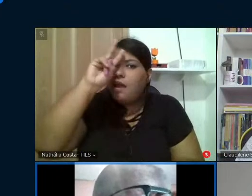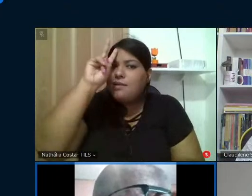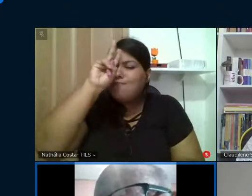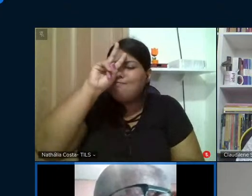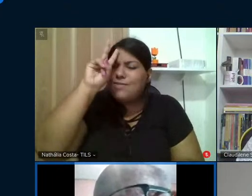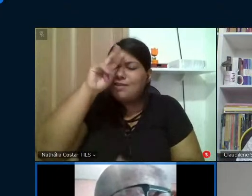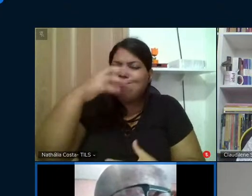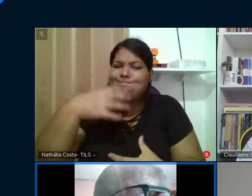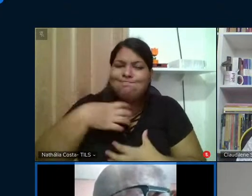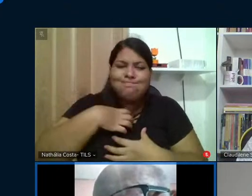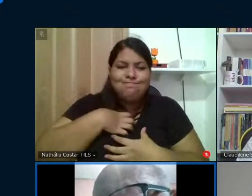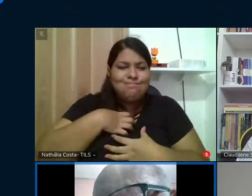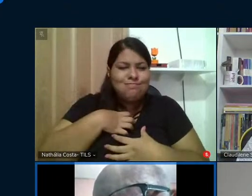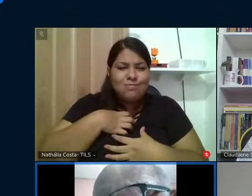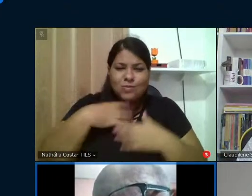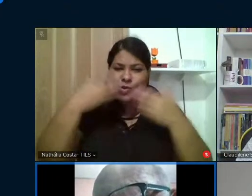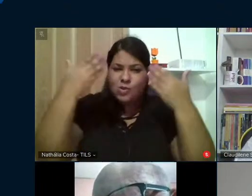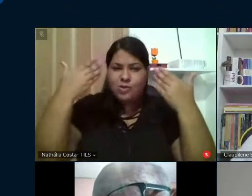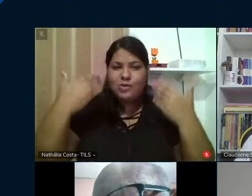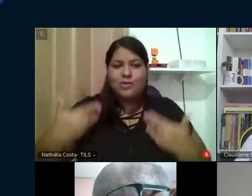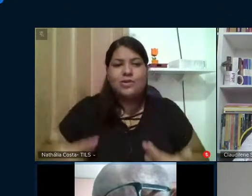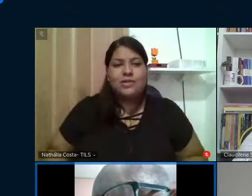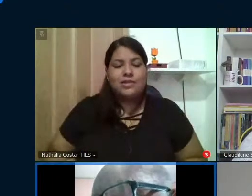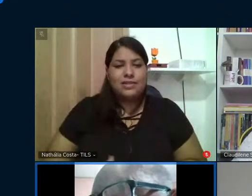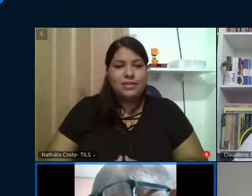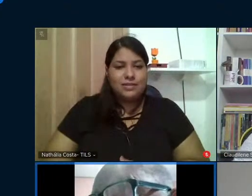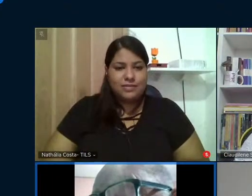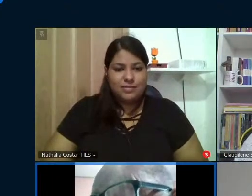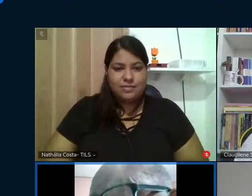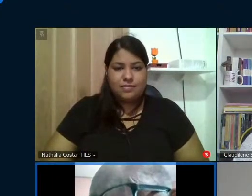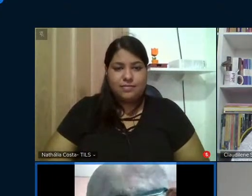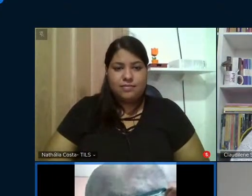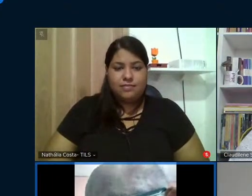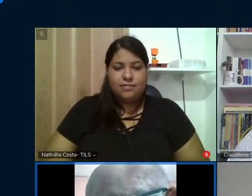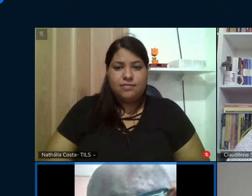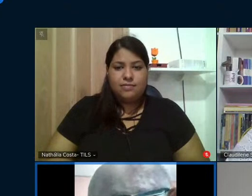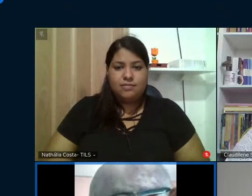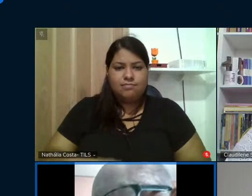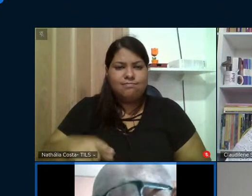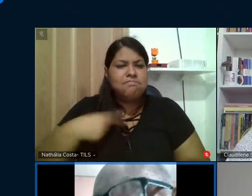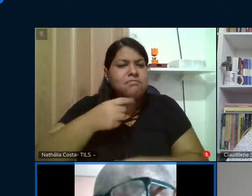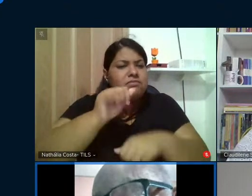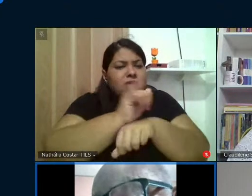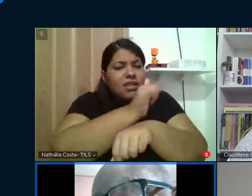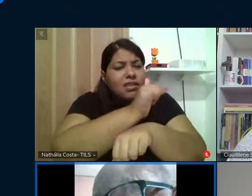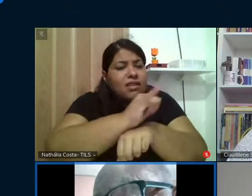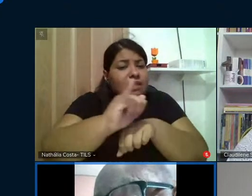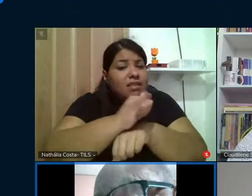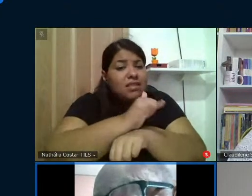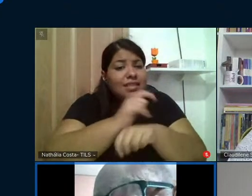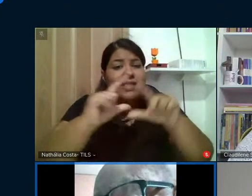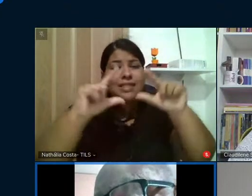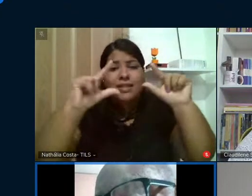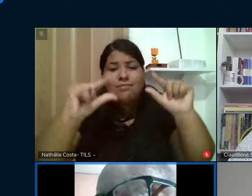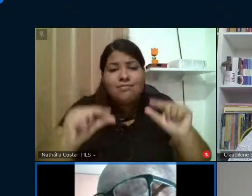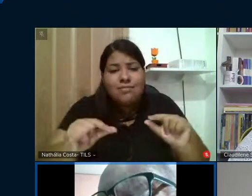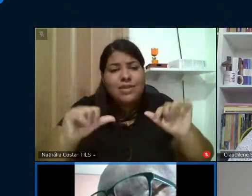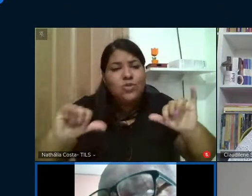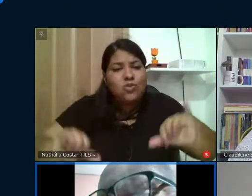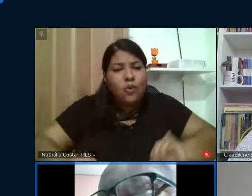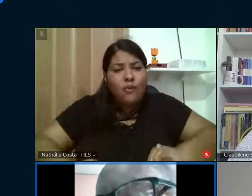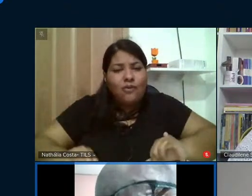todo o nosso ser. E procurando meios de amenizar o sofrer,